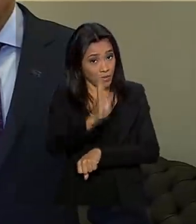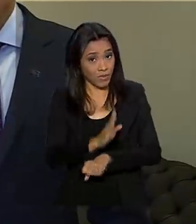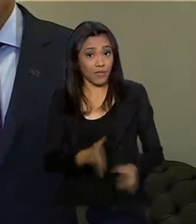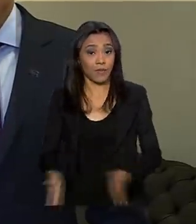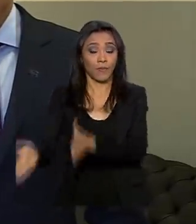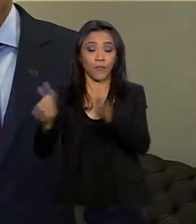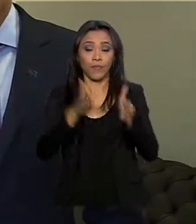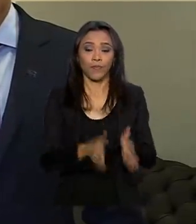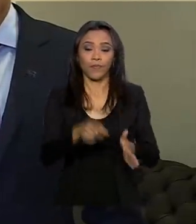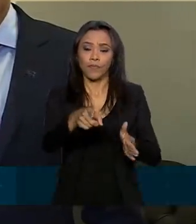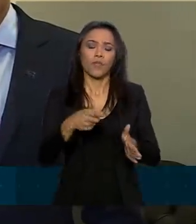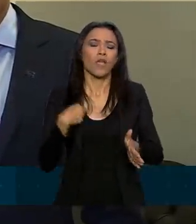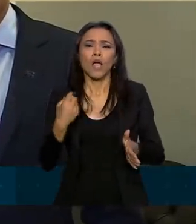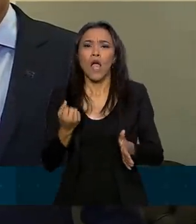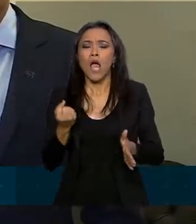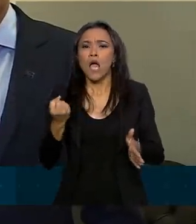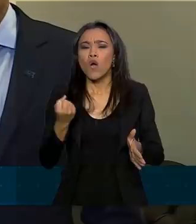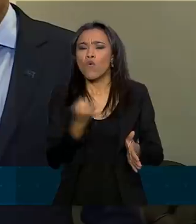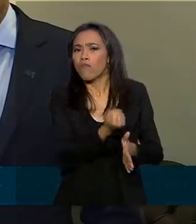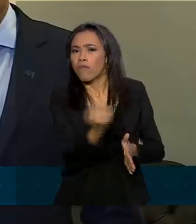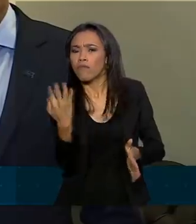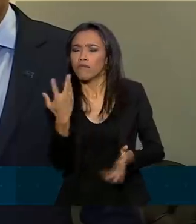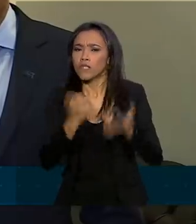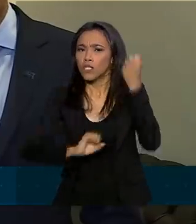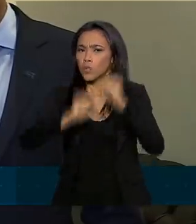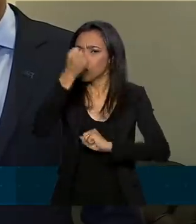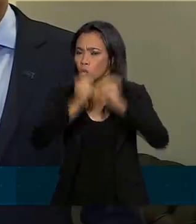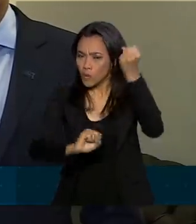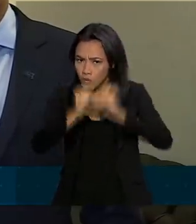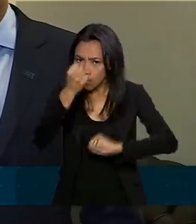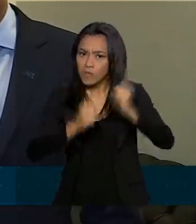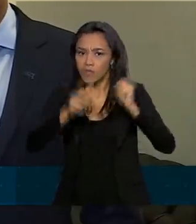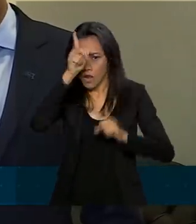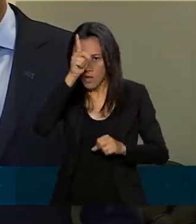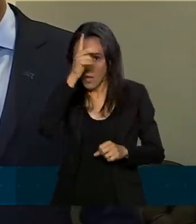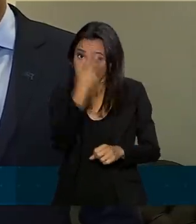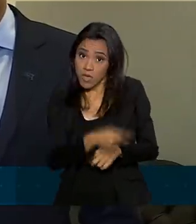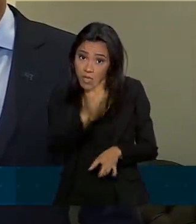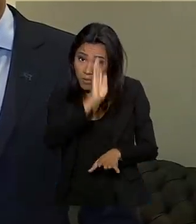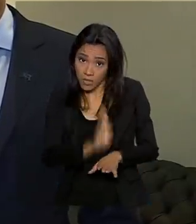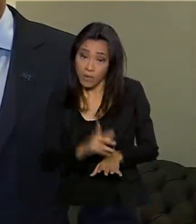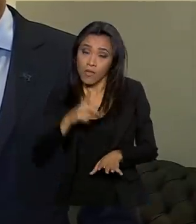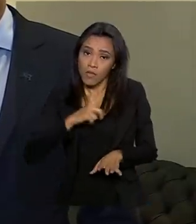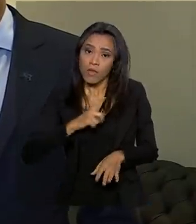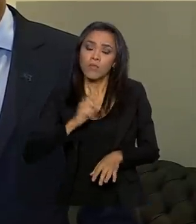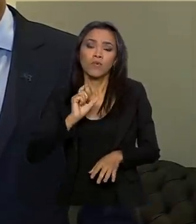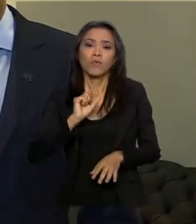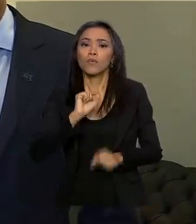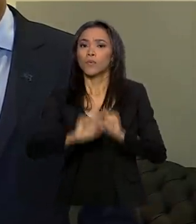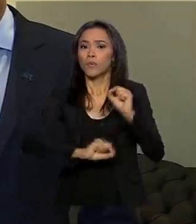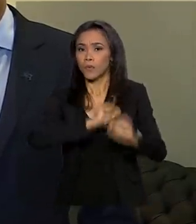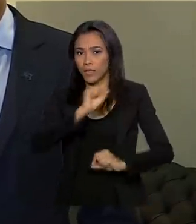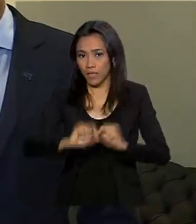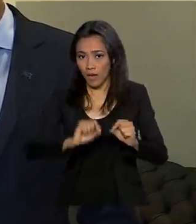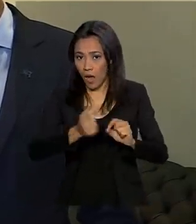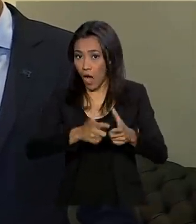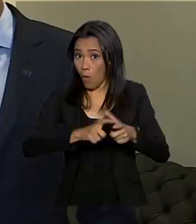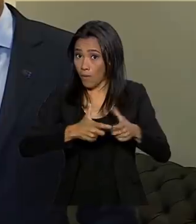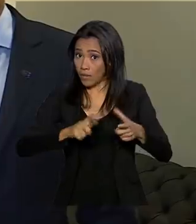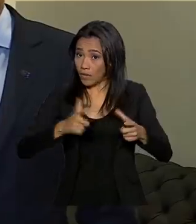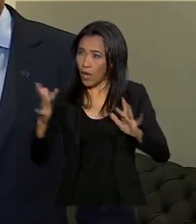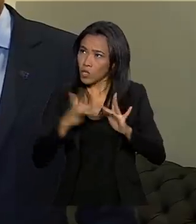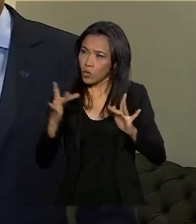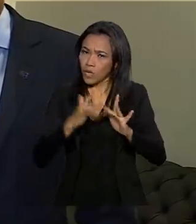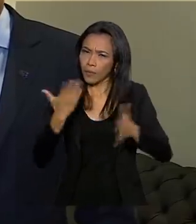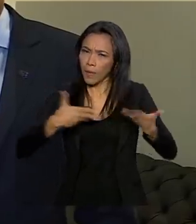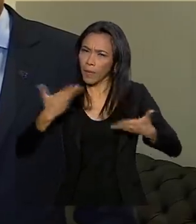indústrias alemães estabelecidas aqui no Brasil. Então, o que nós temos é cada vez mais aumentar essa corrente de comércio e,